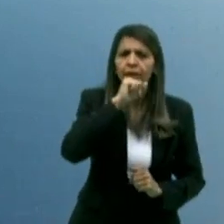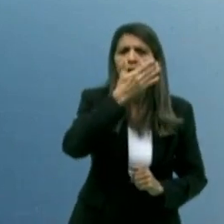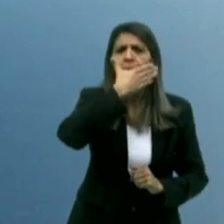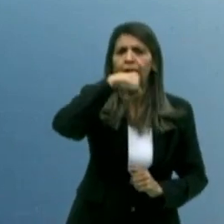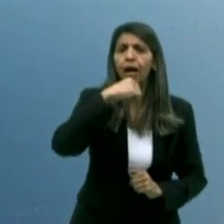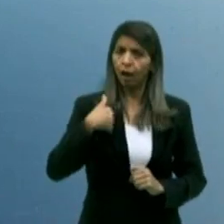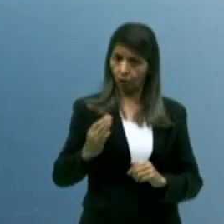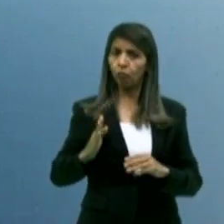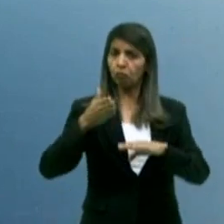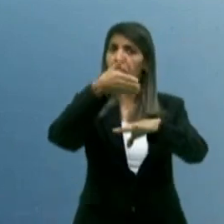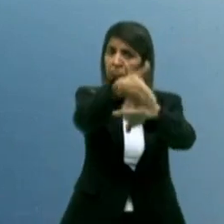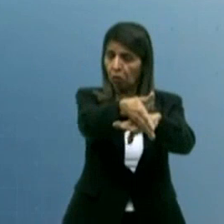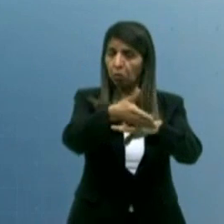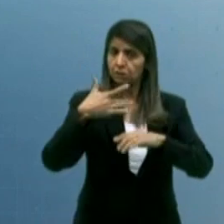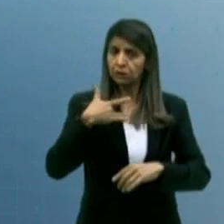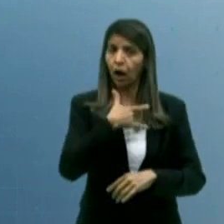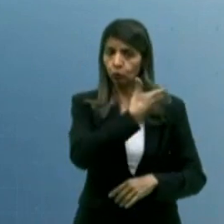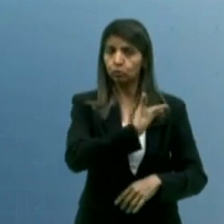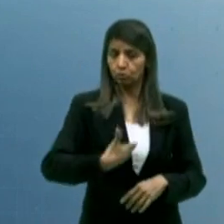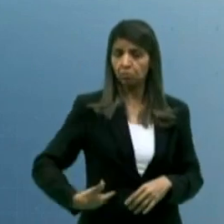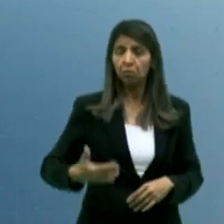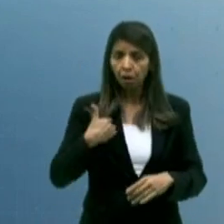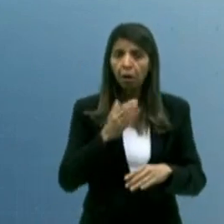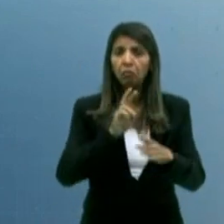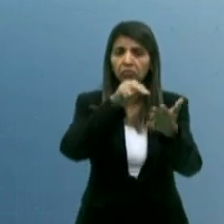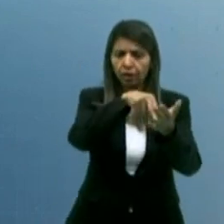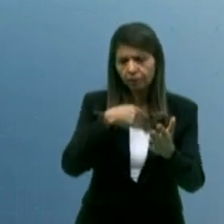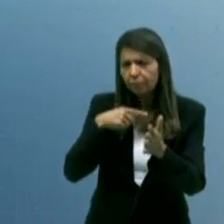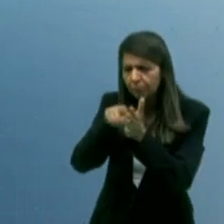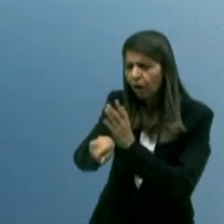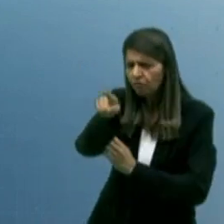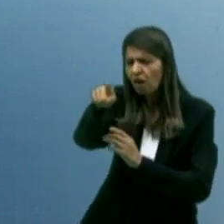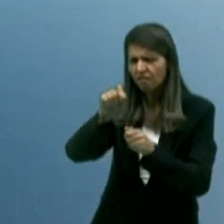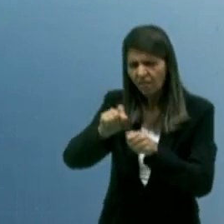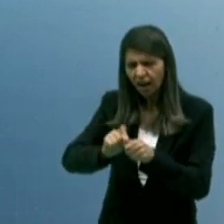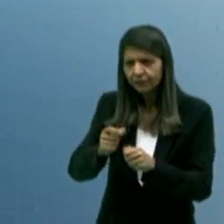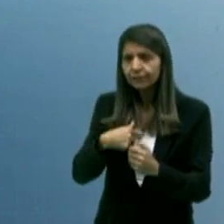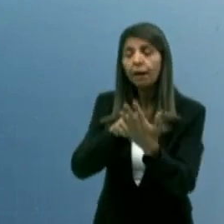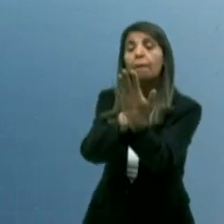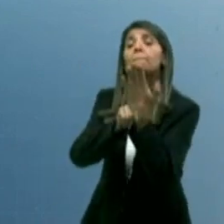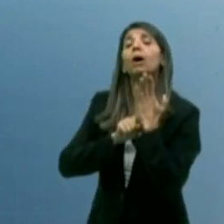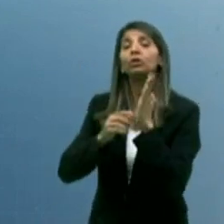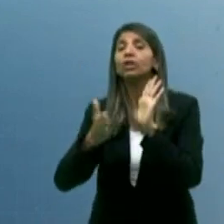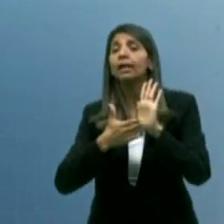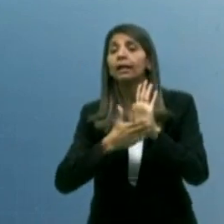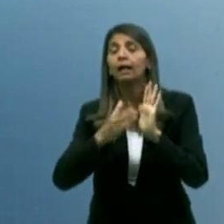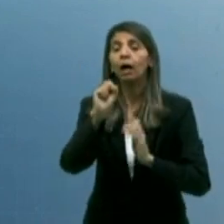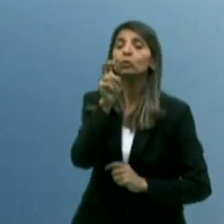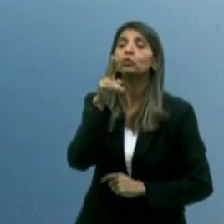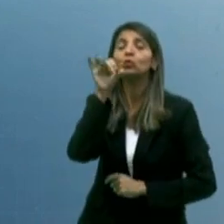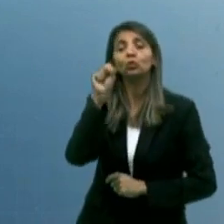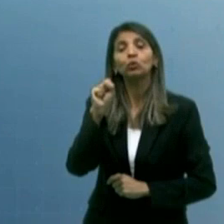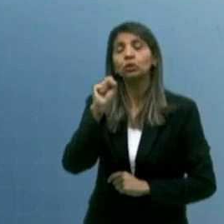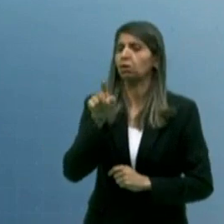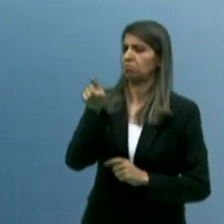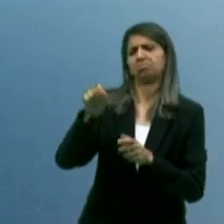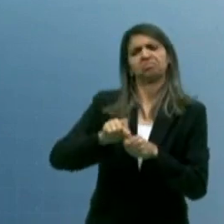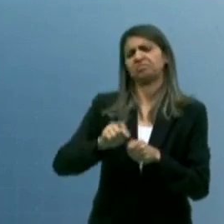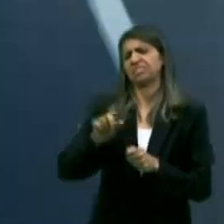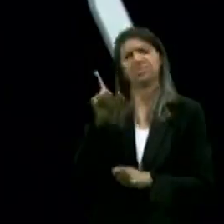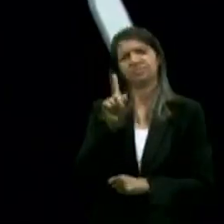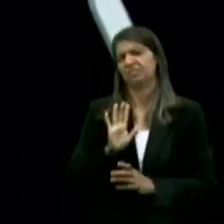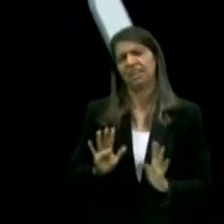a saúde pública, eu faço uso da saúde pública. Você faz? Mostra o seu cartão do SUS? Não faz. Esses